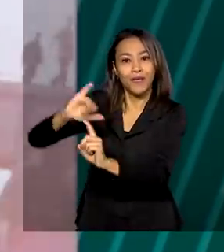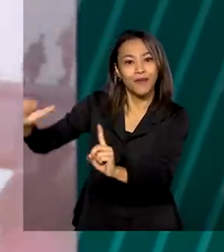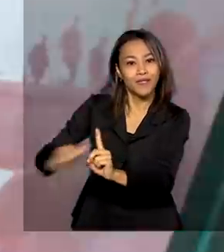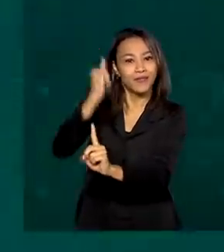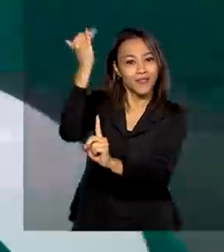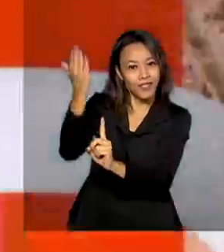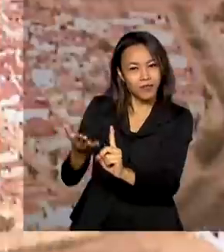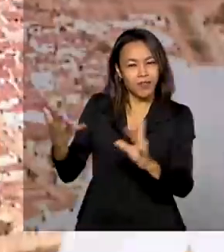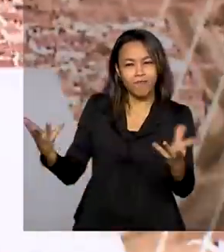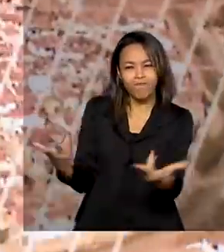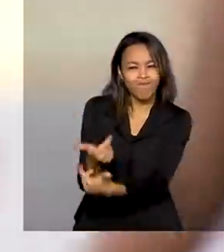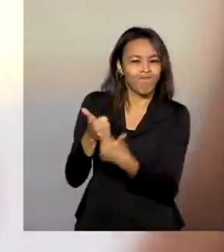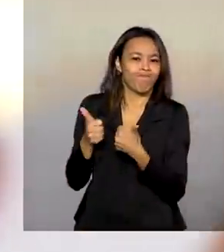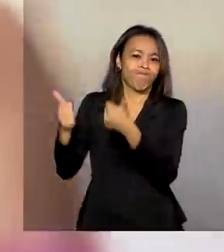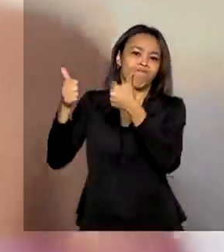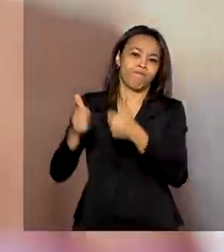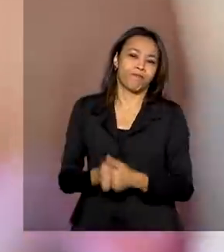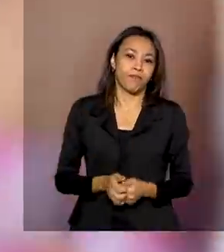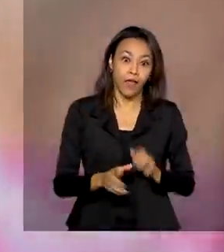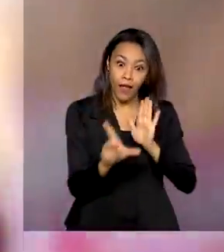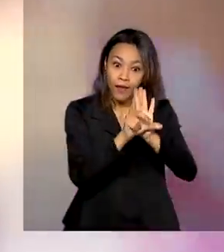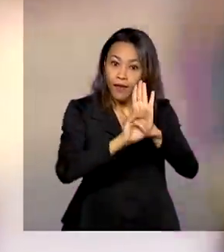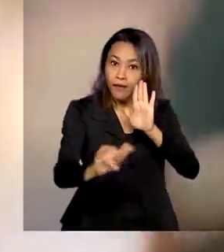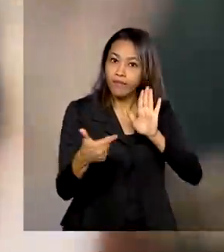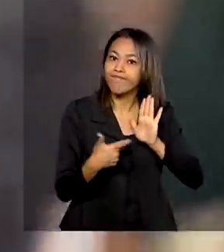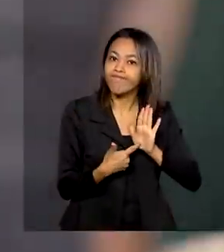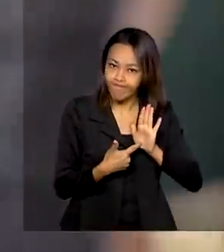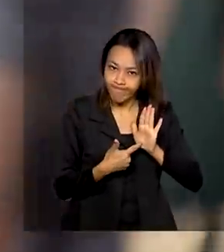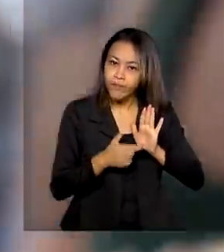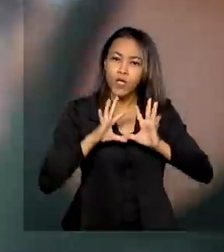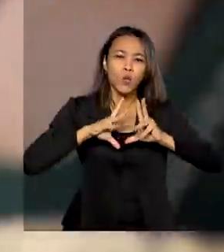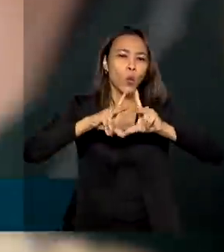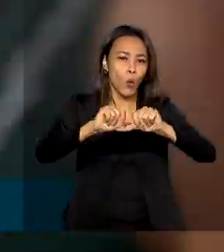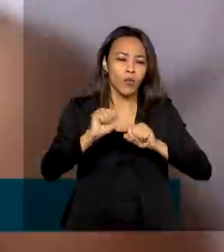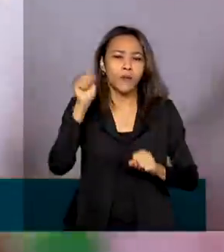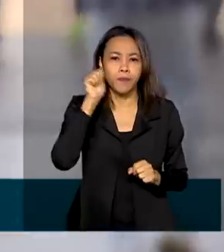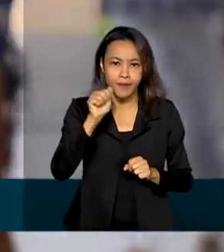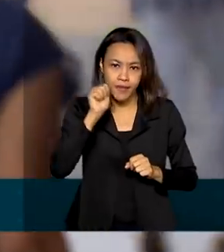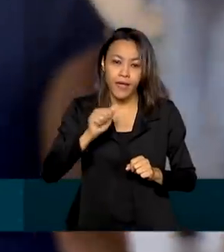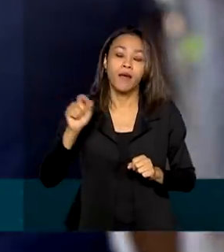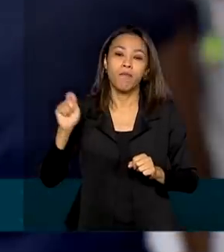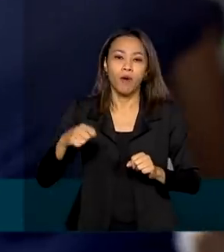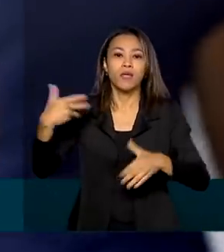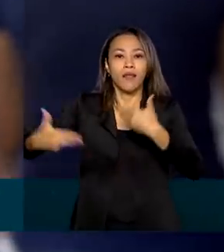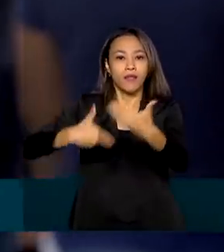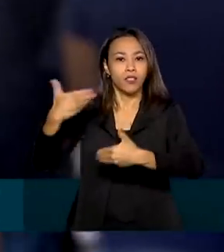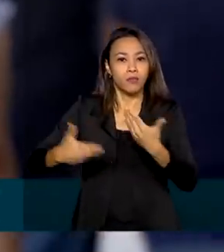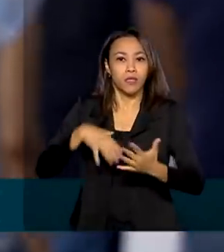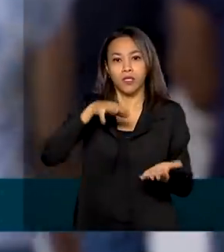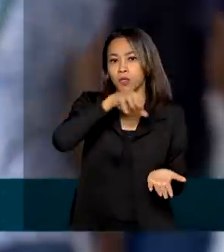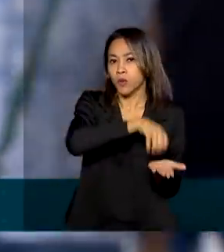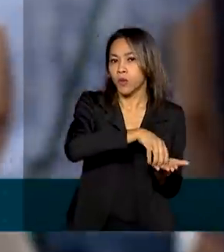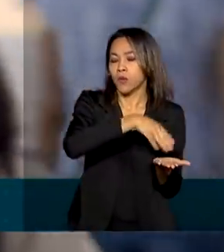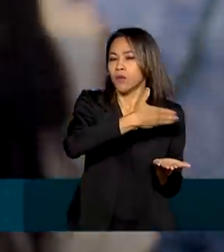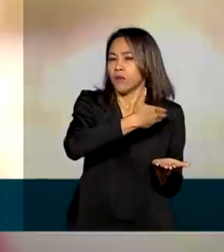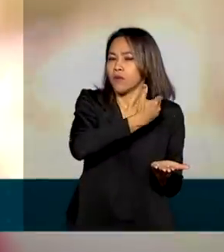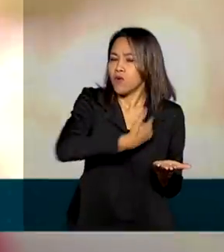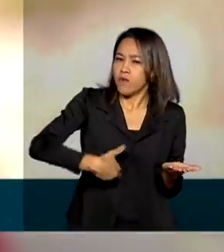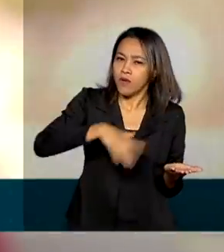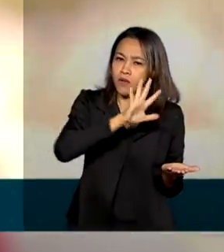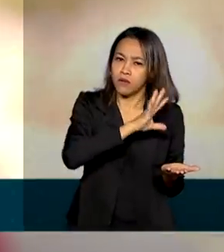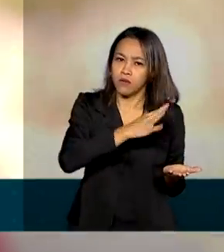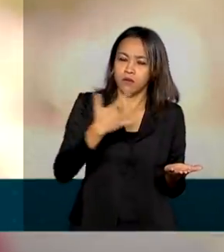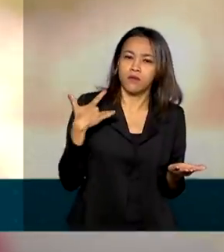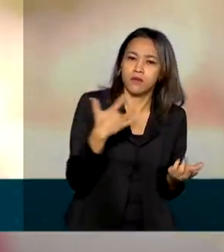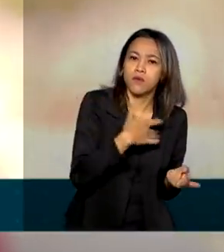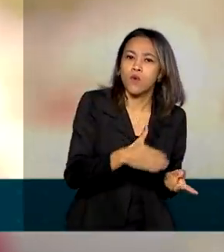eficiente. É lei. Toda mulher atendida em serviços de saúde públicos ou privados e que tenha